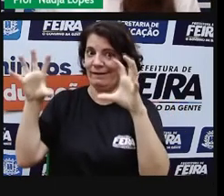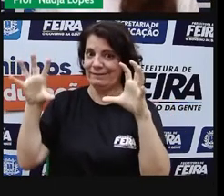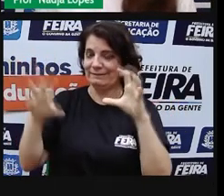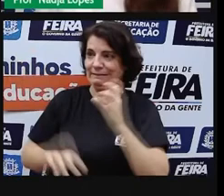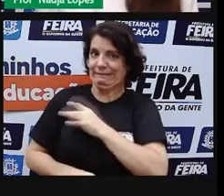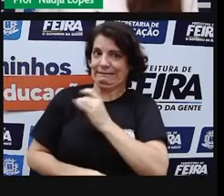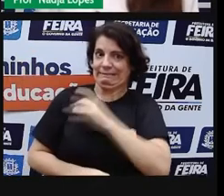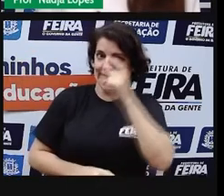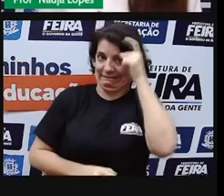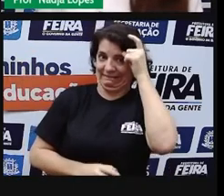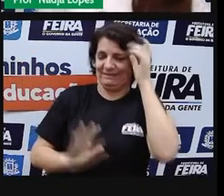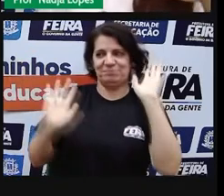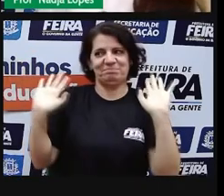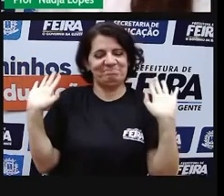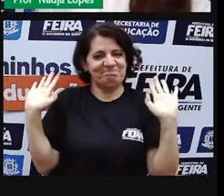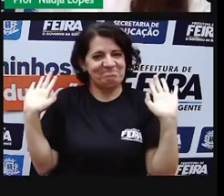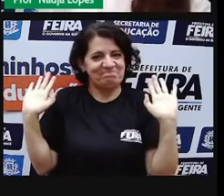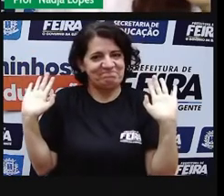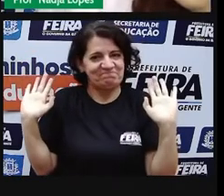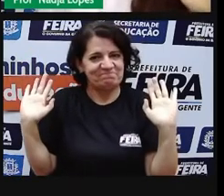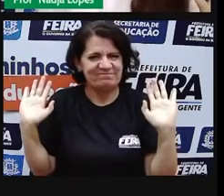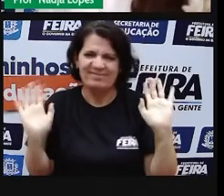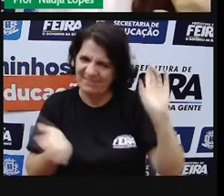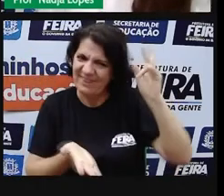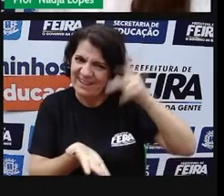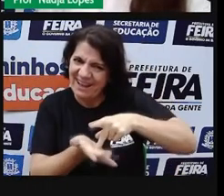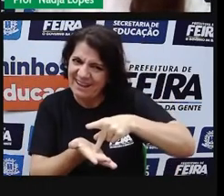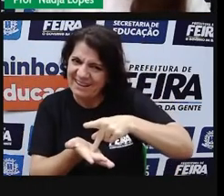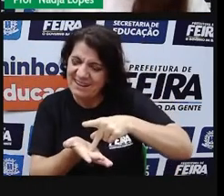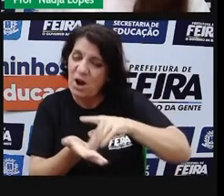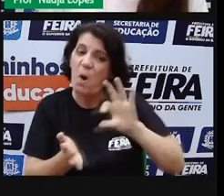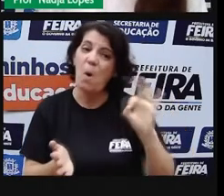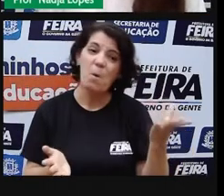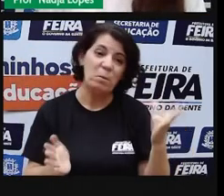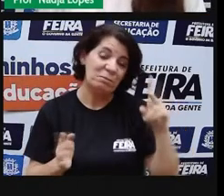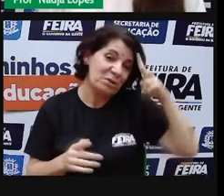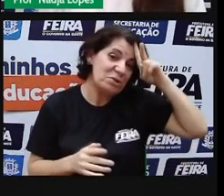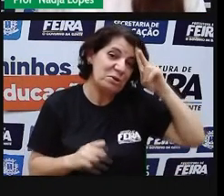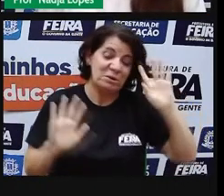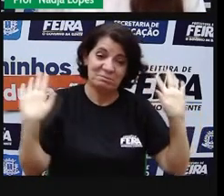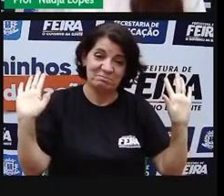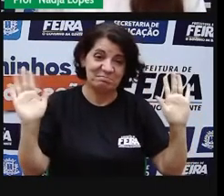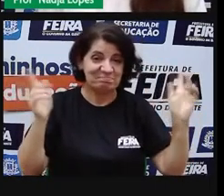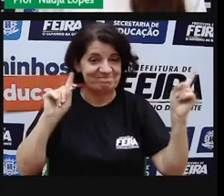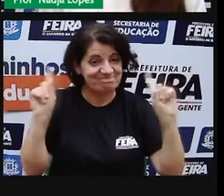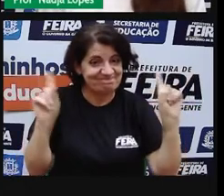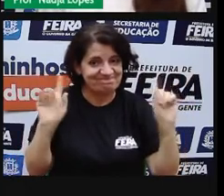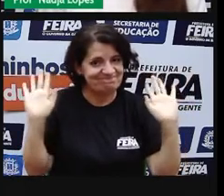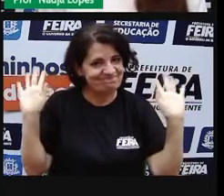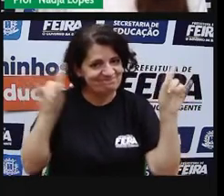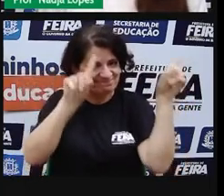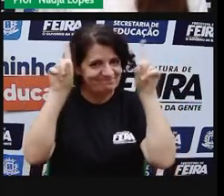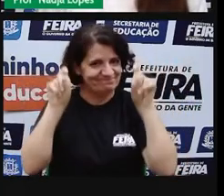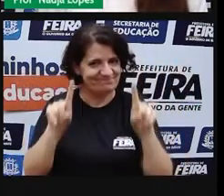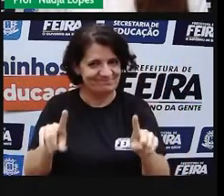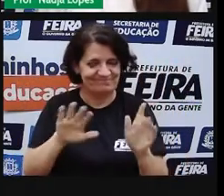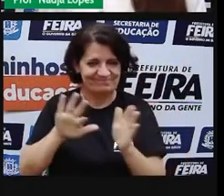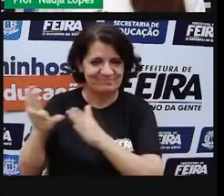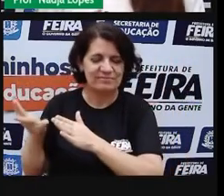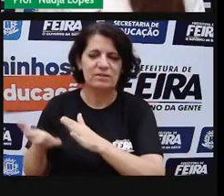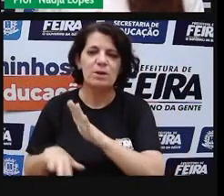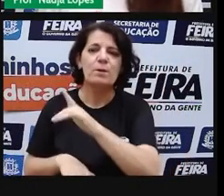verídica. Ou se são só causos contados pelo povo. E o Sim,